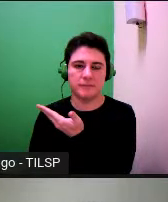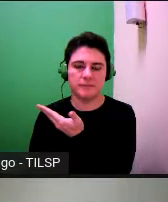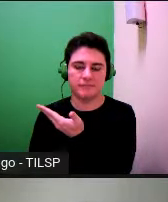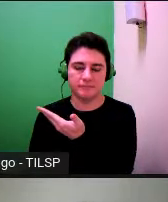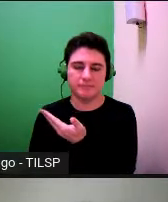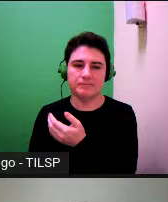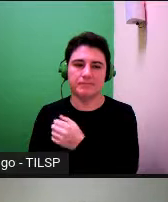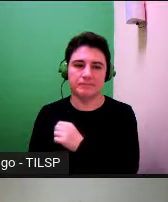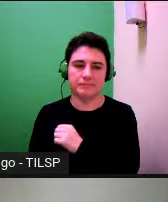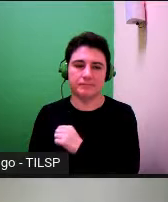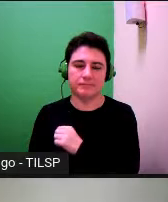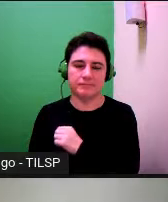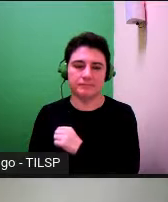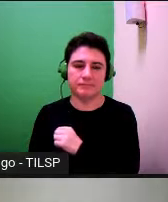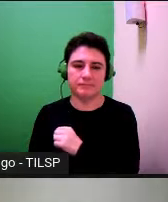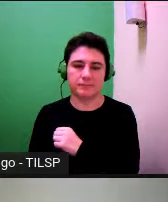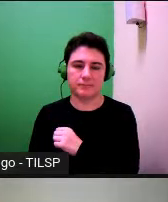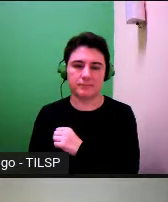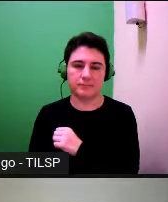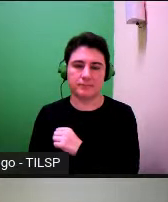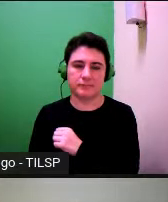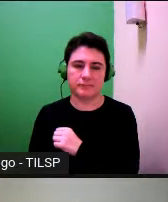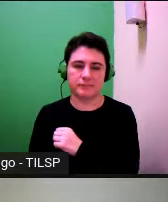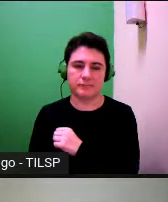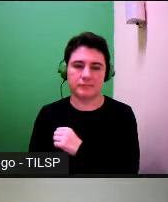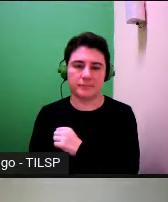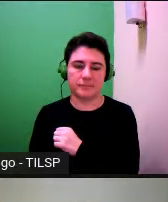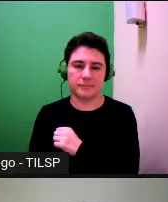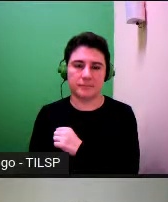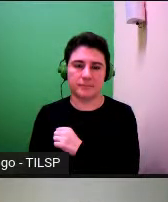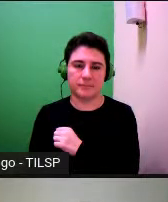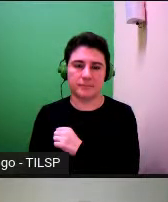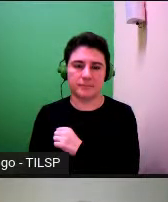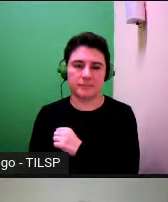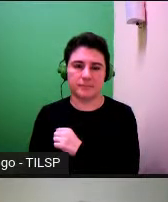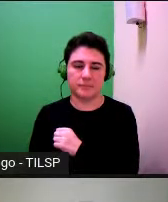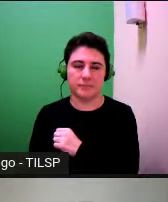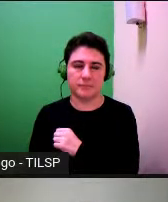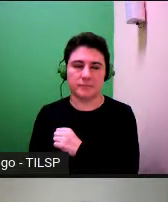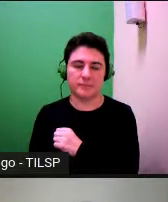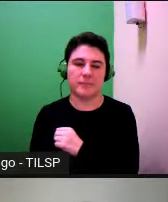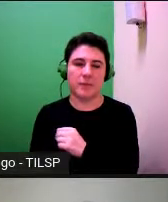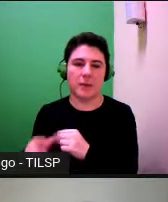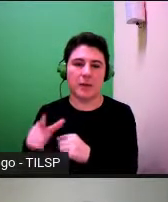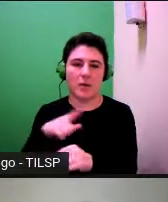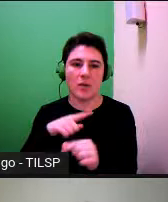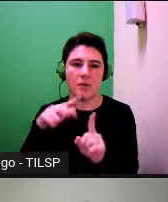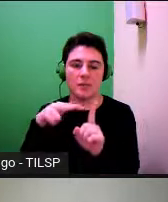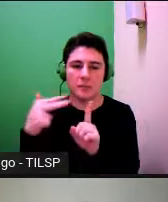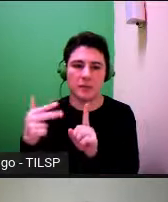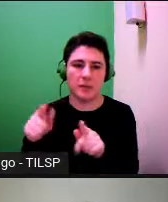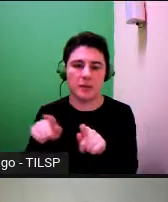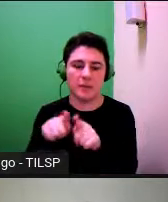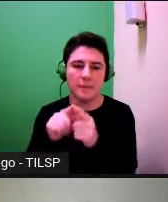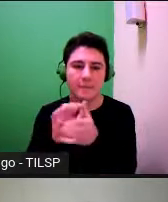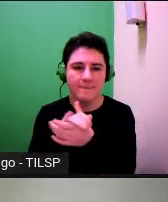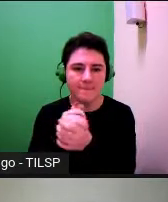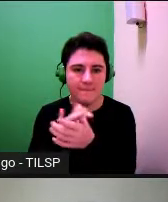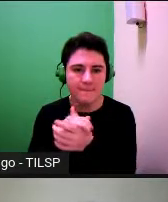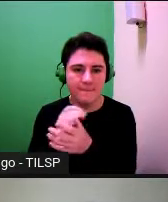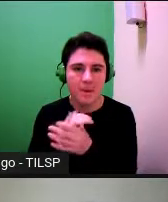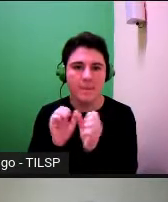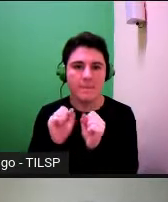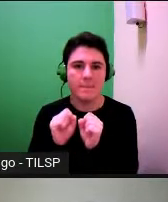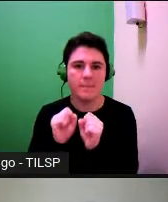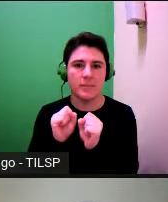da ciência isto é as perspectivas e expectativas podem passar pelo explicar pelo